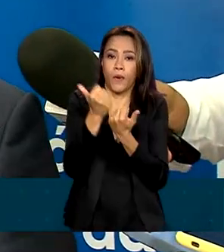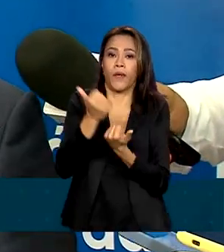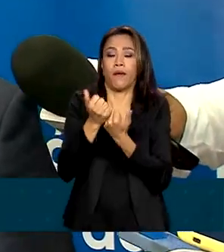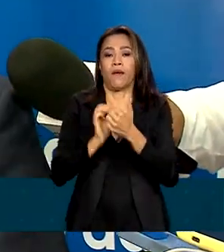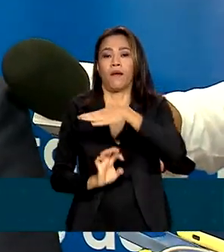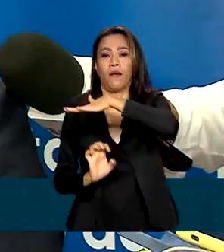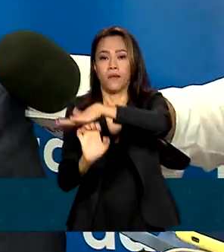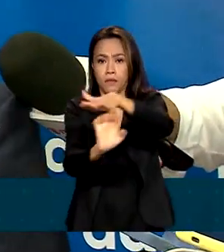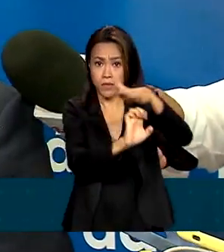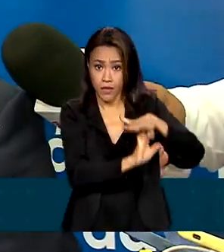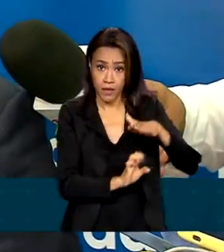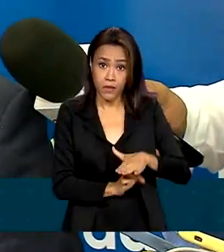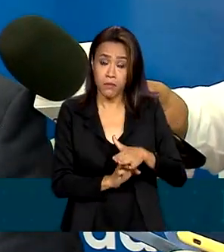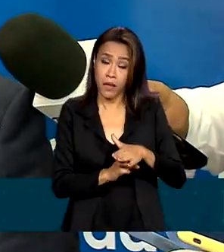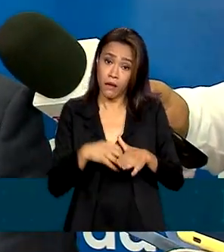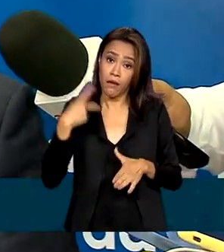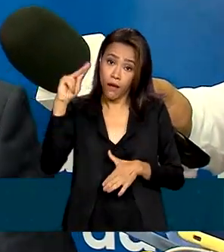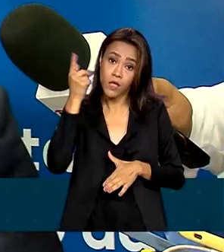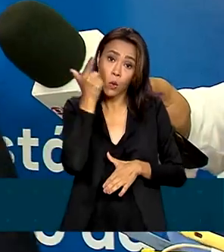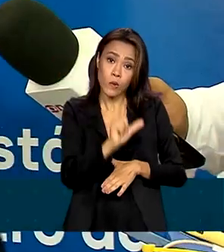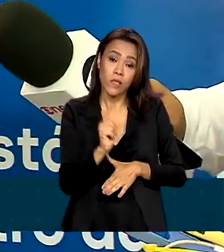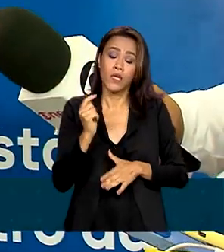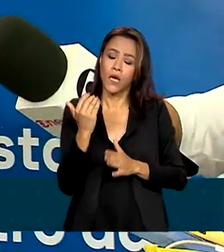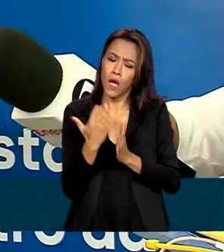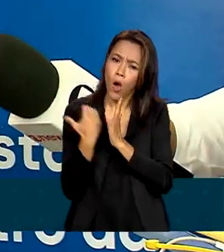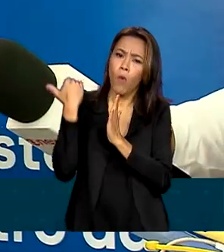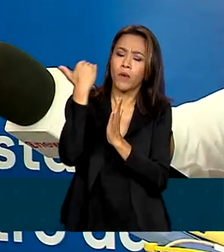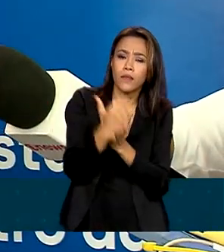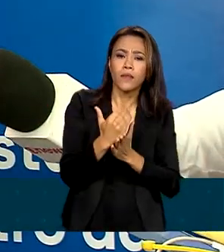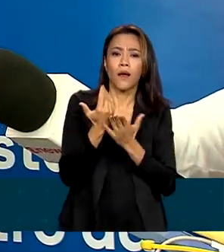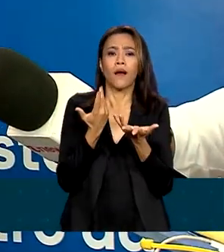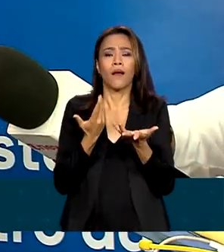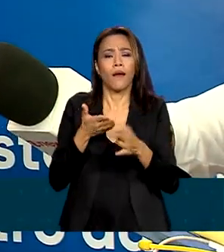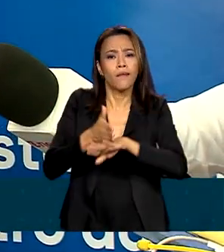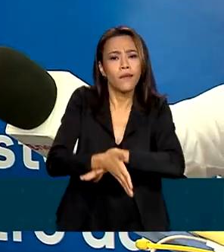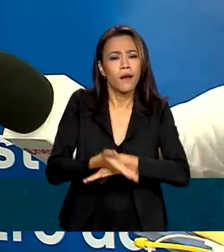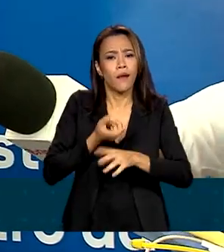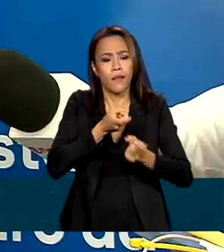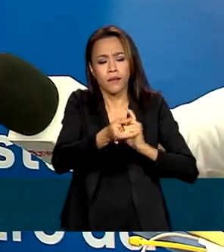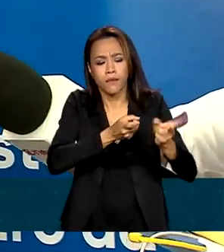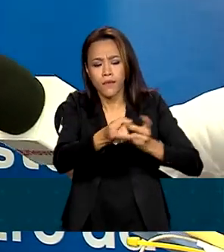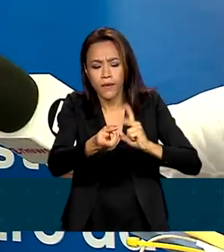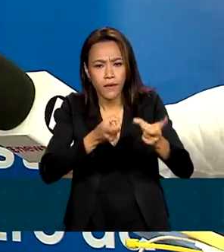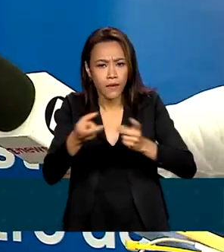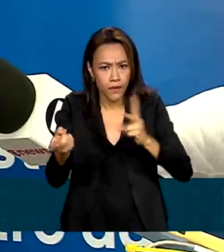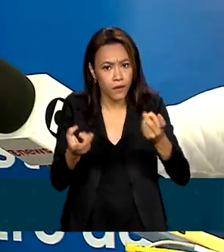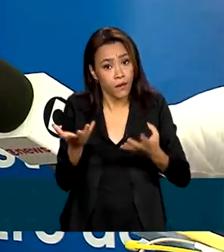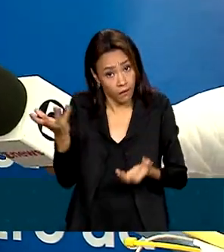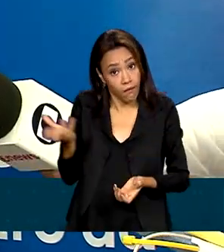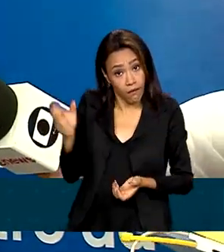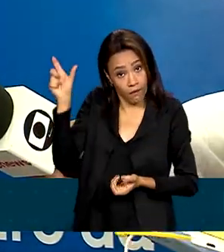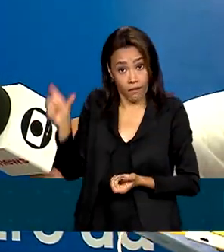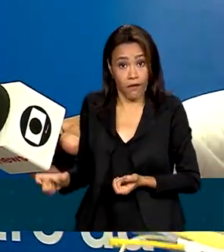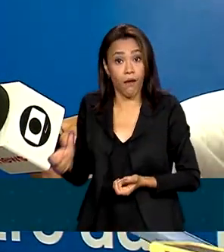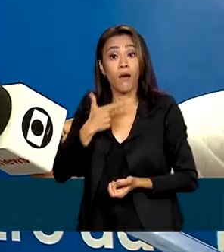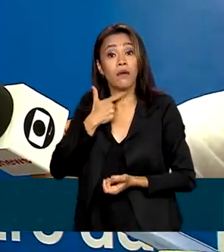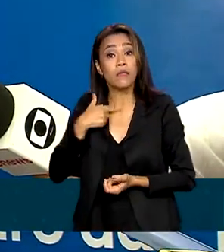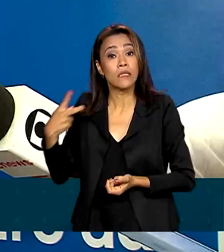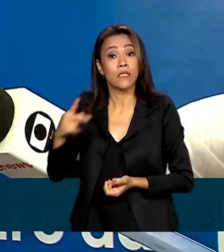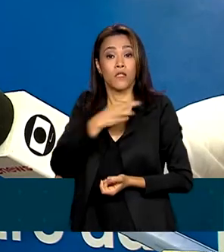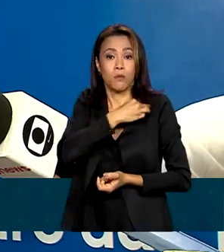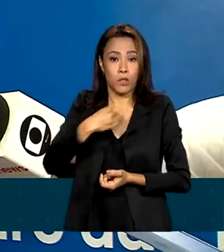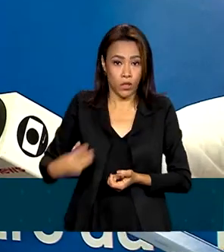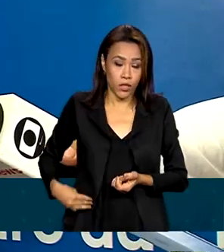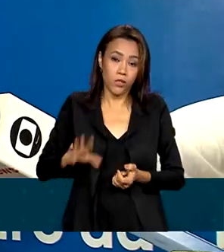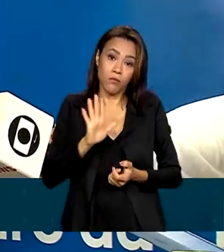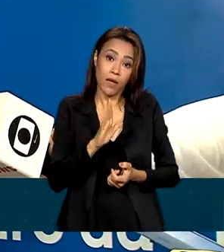aumentar a sua exportação, entrar no mercado de exportação, como quer o nosso ministro. Mas para isso vai ter que ter uma presença